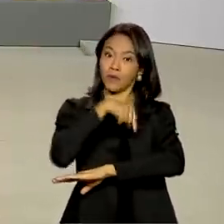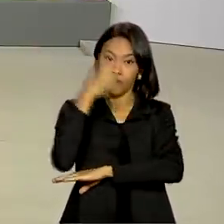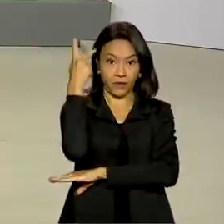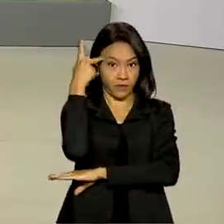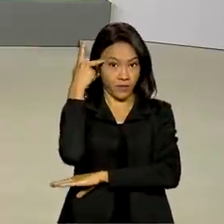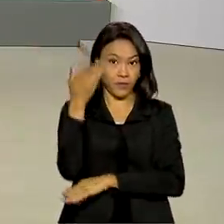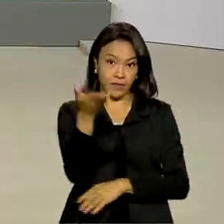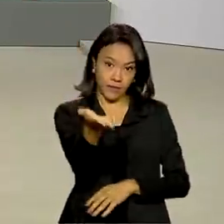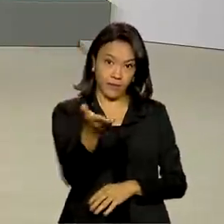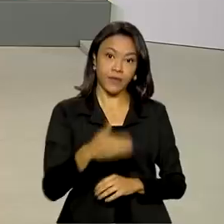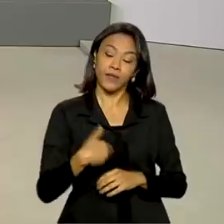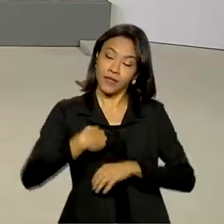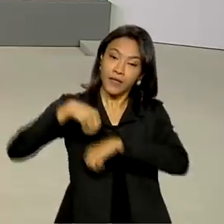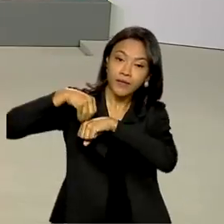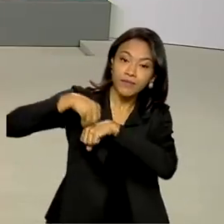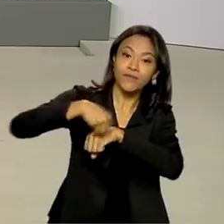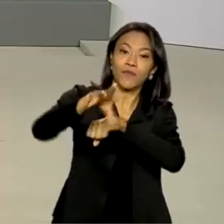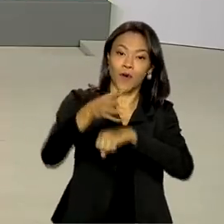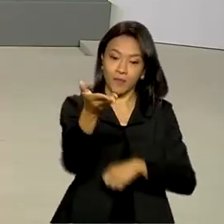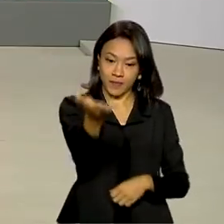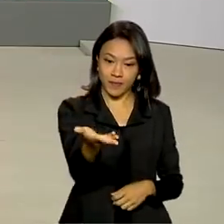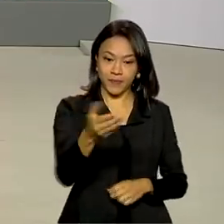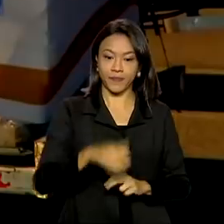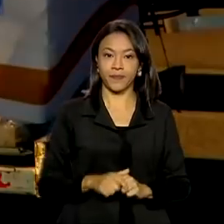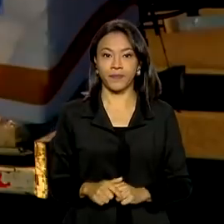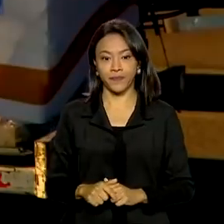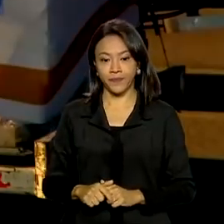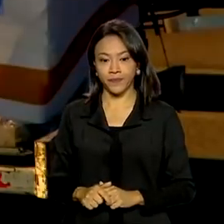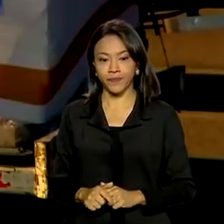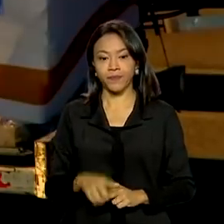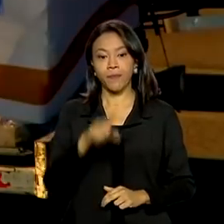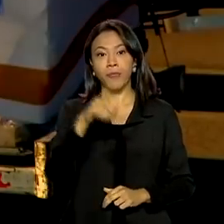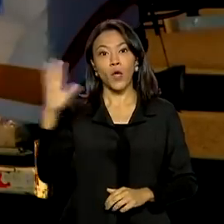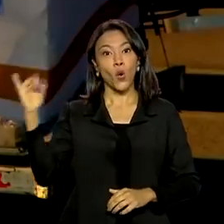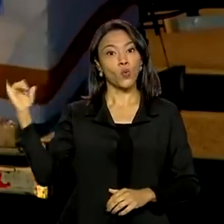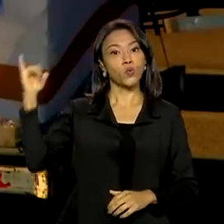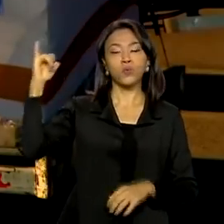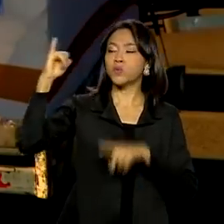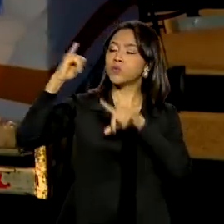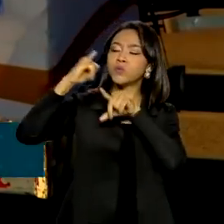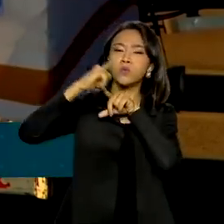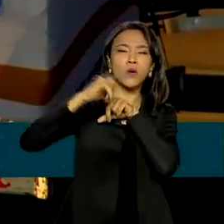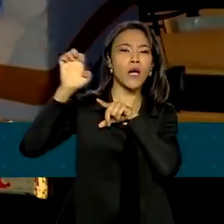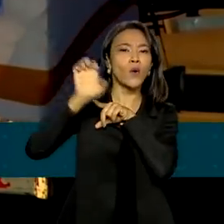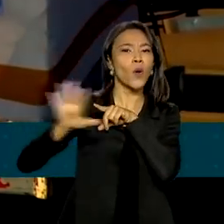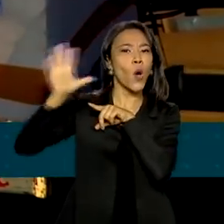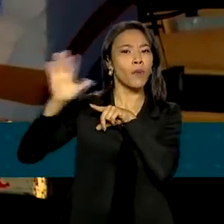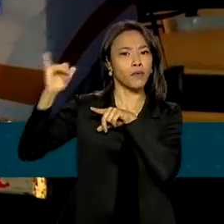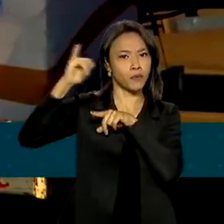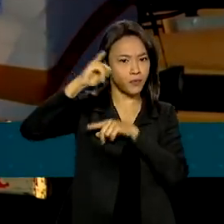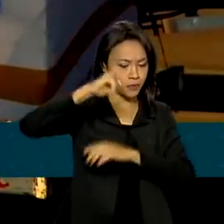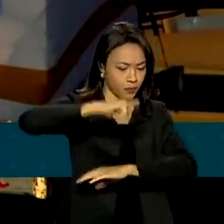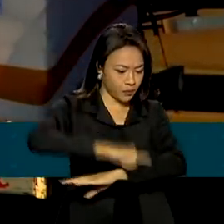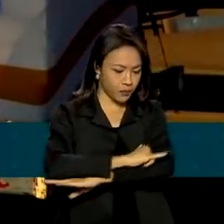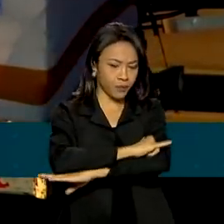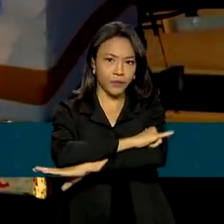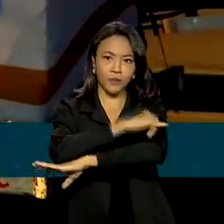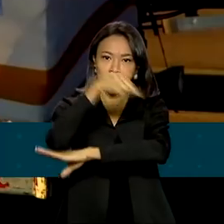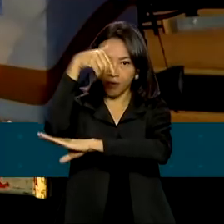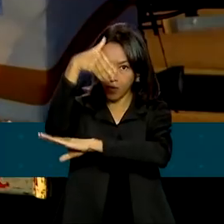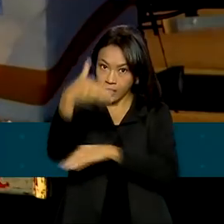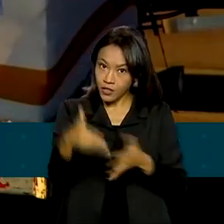São Paulo e nos traz as informações. O voo vindo da Europa chegou aqui no aeroporto internacional de